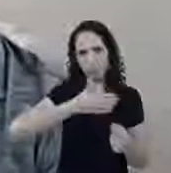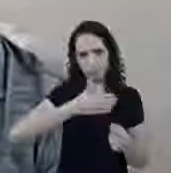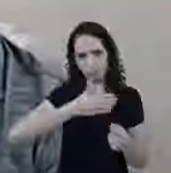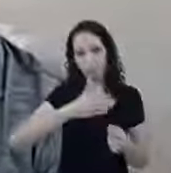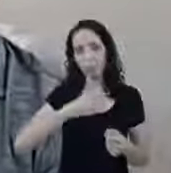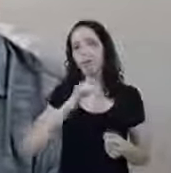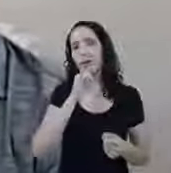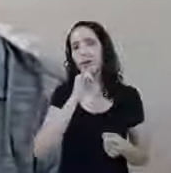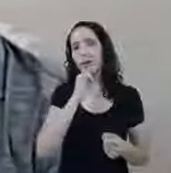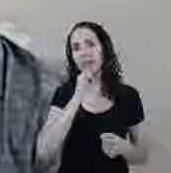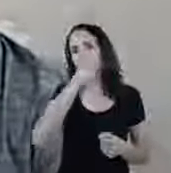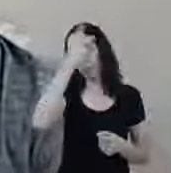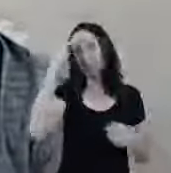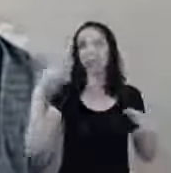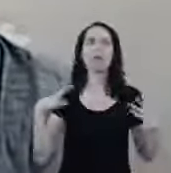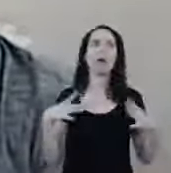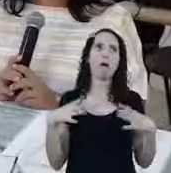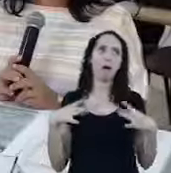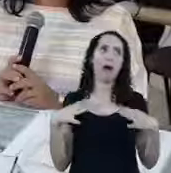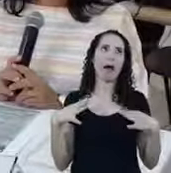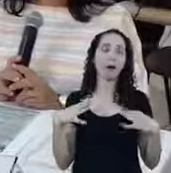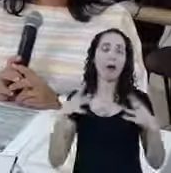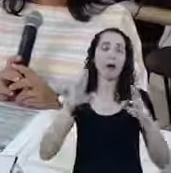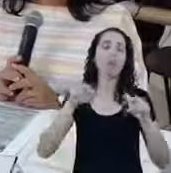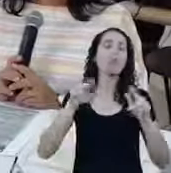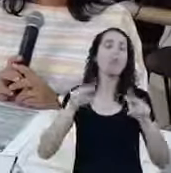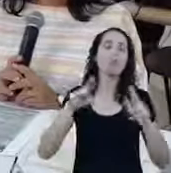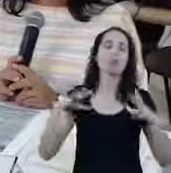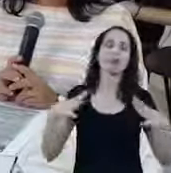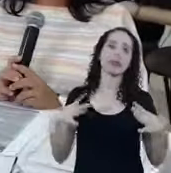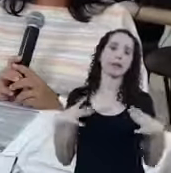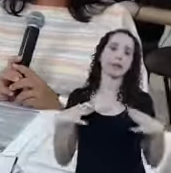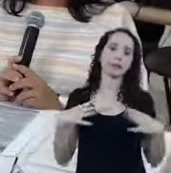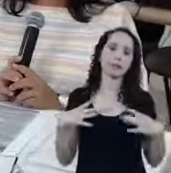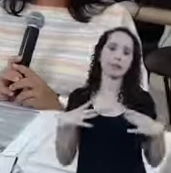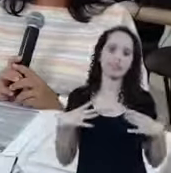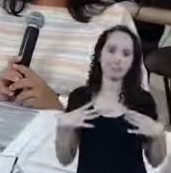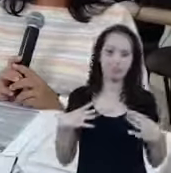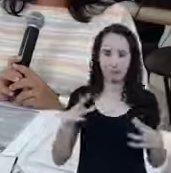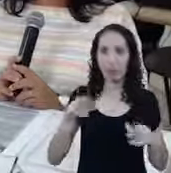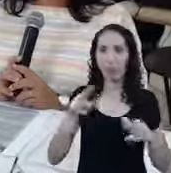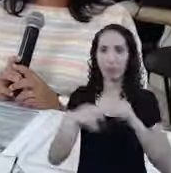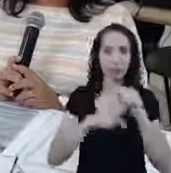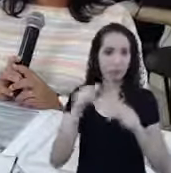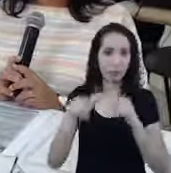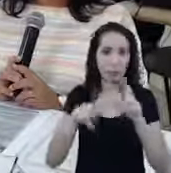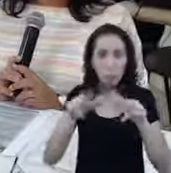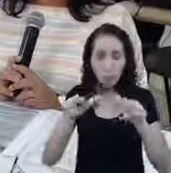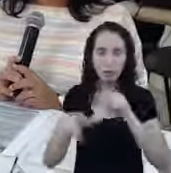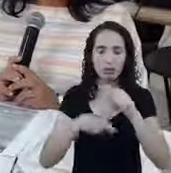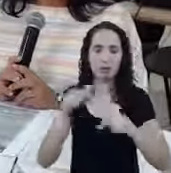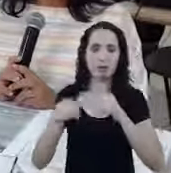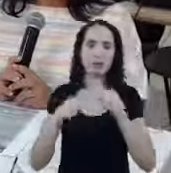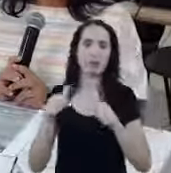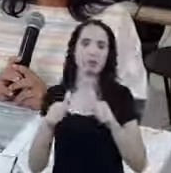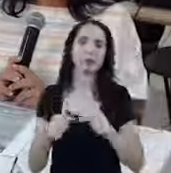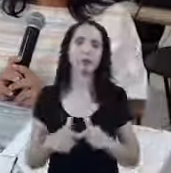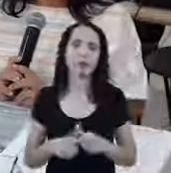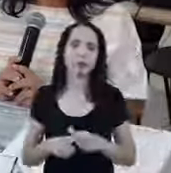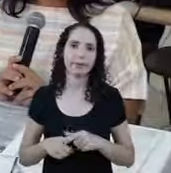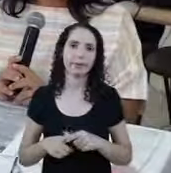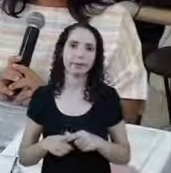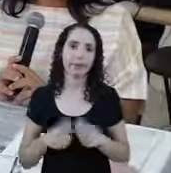trabalhou Já era, doutor É, eles vão ter que se declarar informal É uma autodeclaração Lembrando também Que as declarações falsas